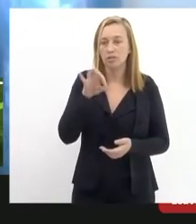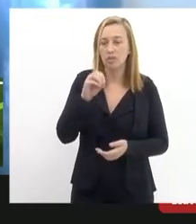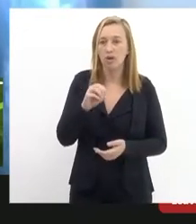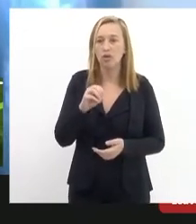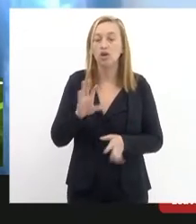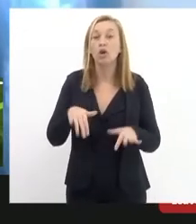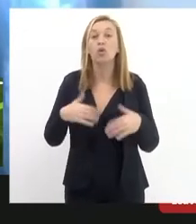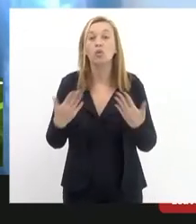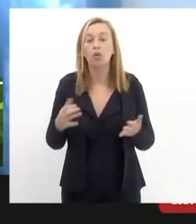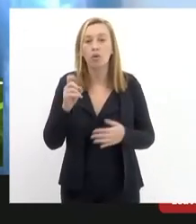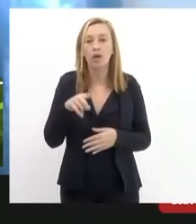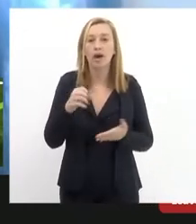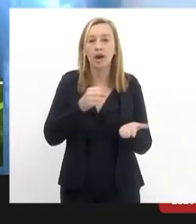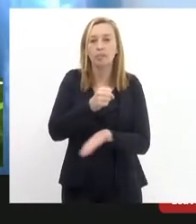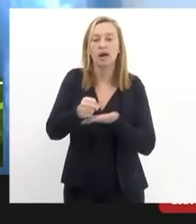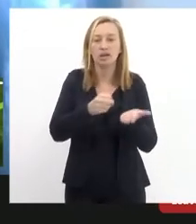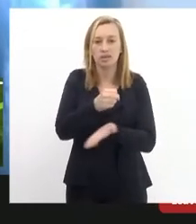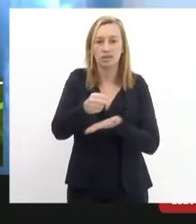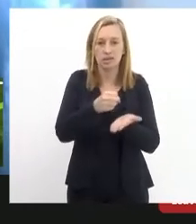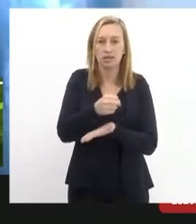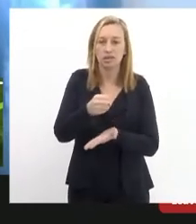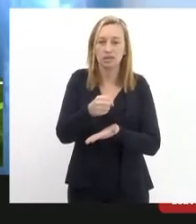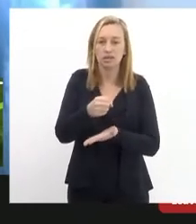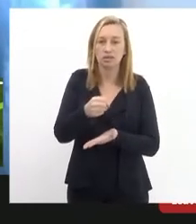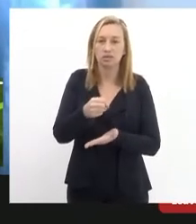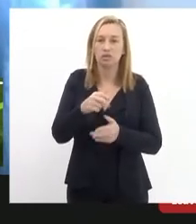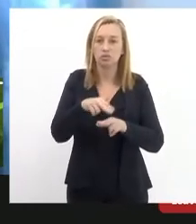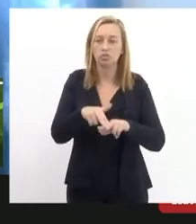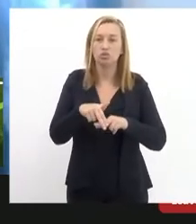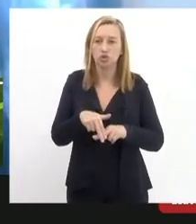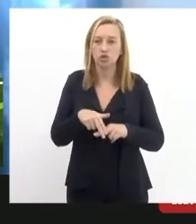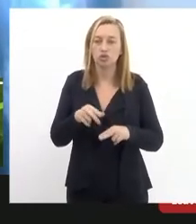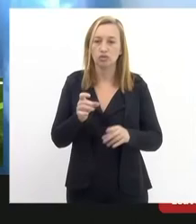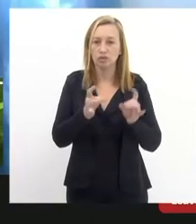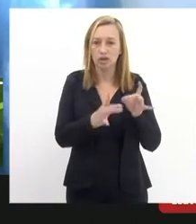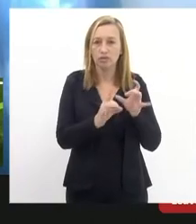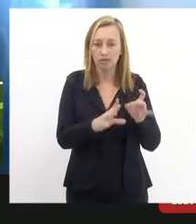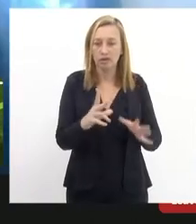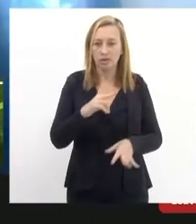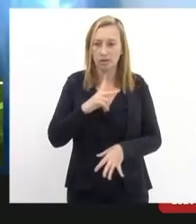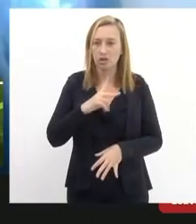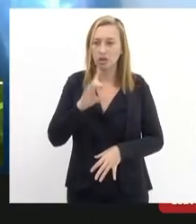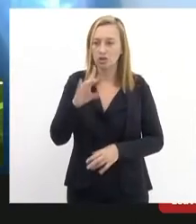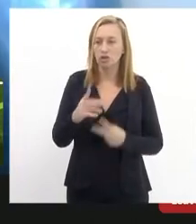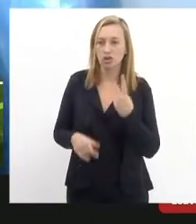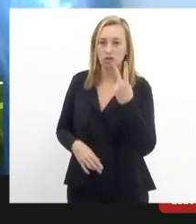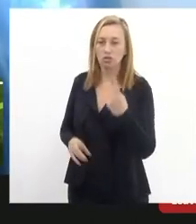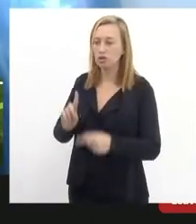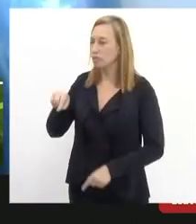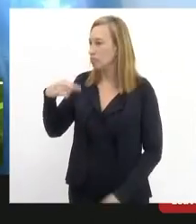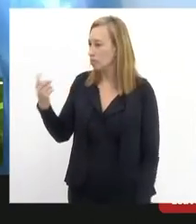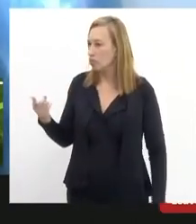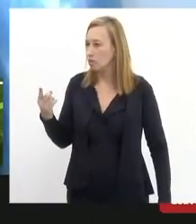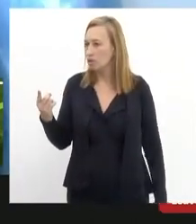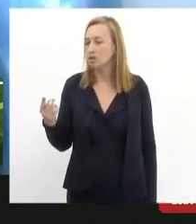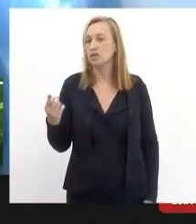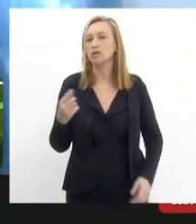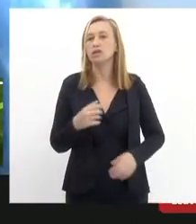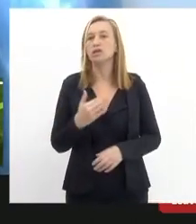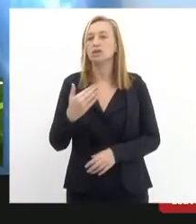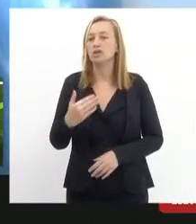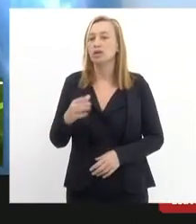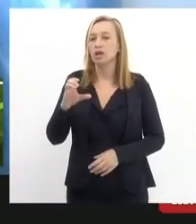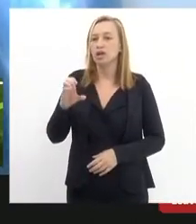qual é a base da justificativa da privatização só essas duas e logo em seguida eu vou passar por